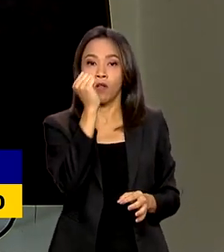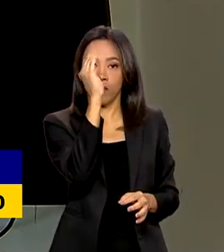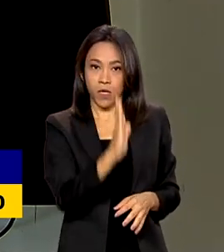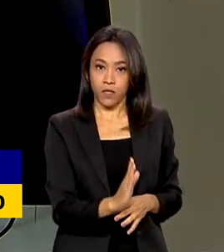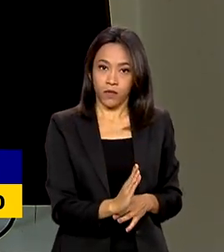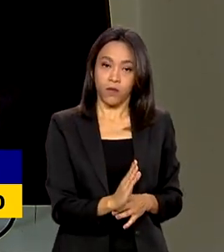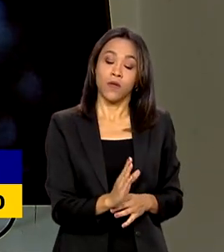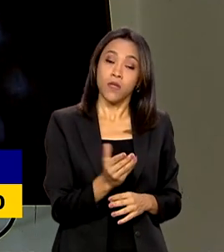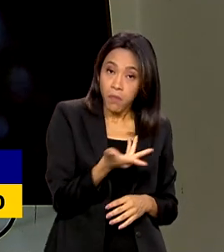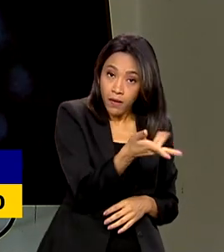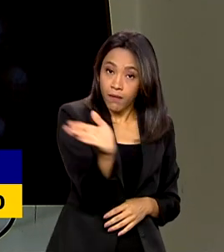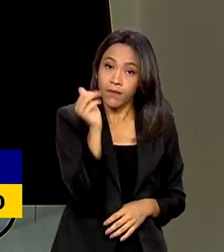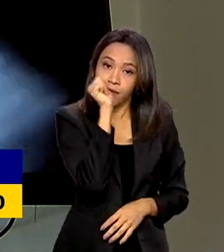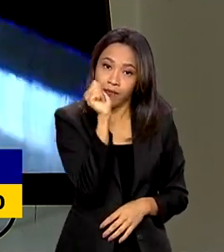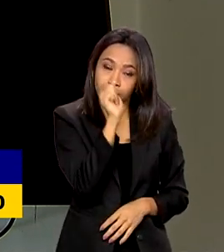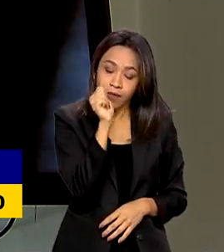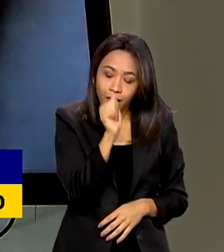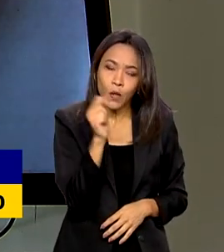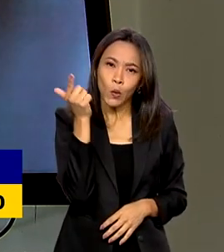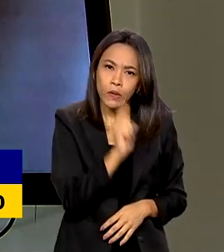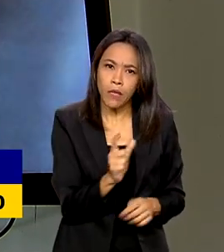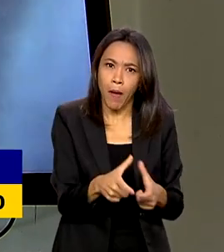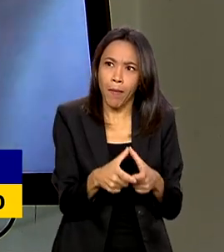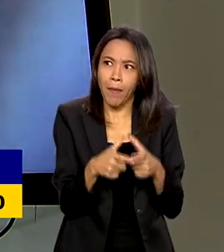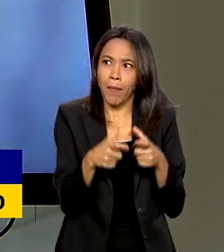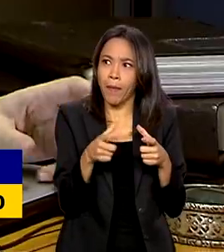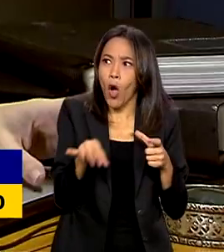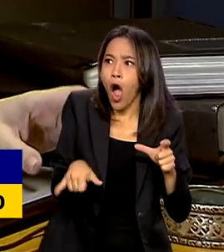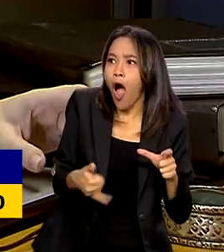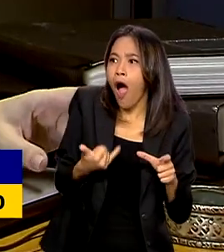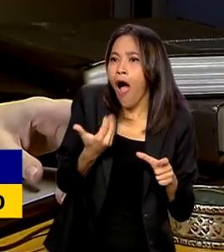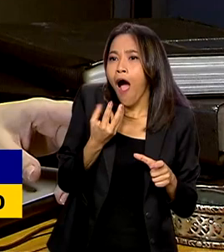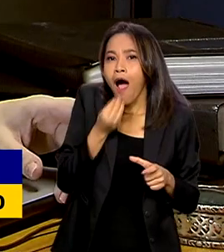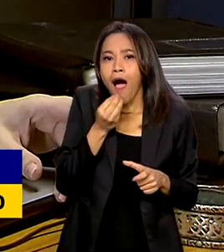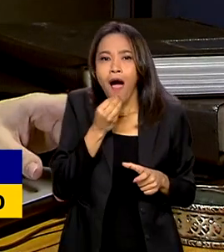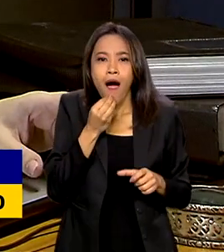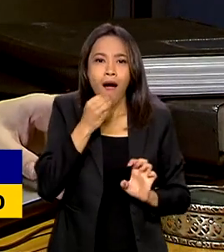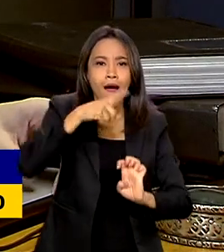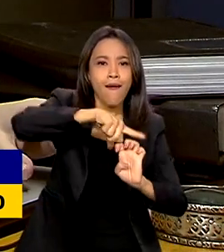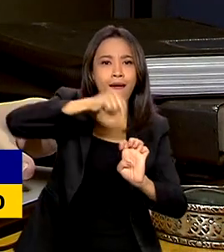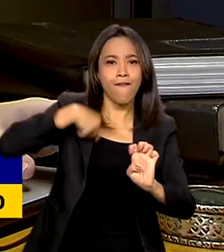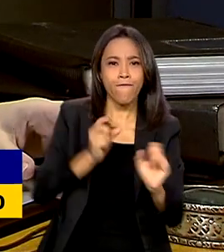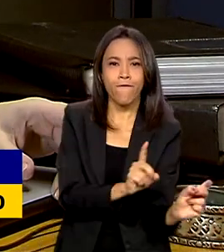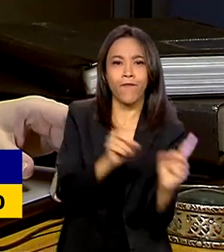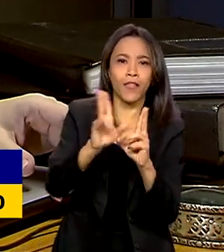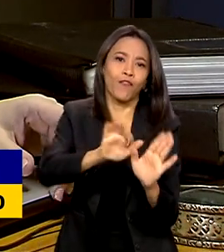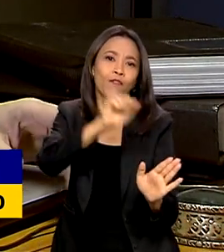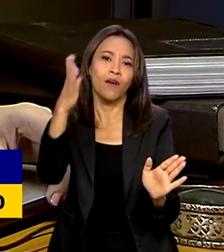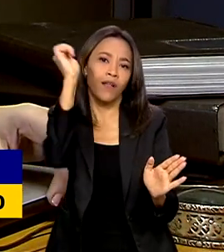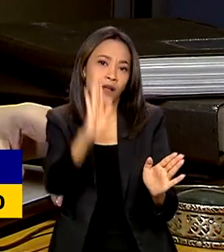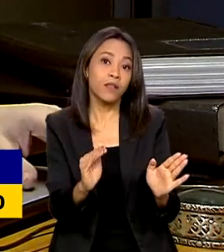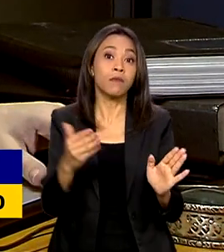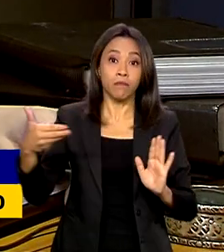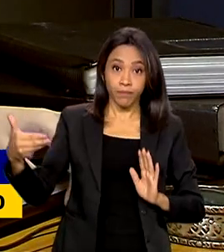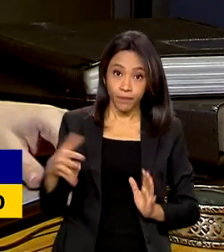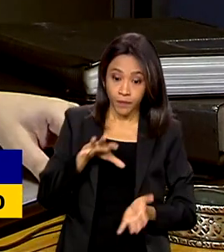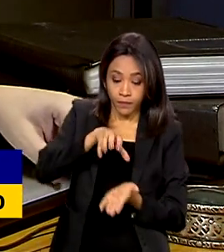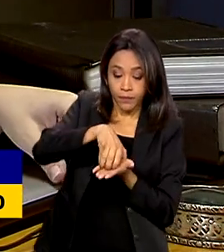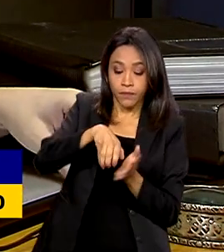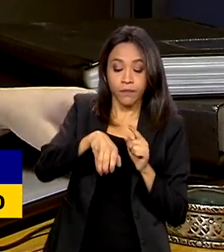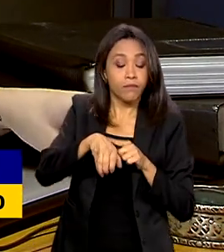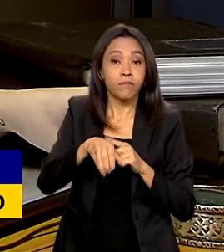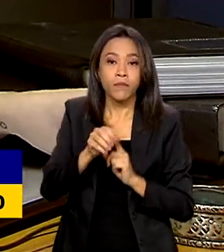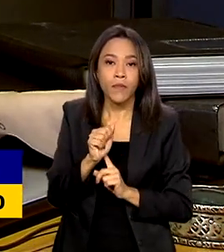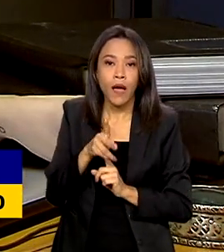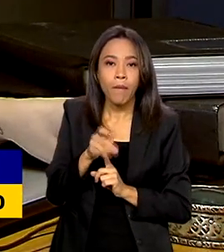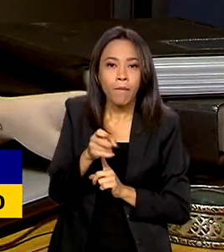empreendedoras ganhem cada vez mais oportunidades de vender para o exterior, a Apex Brasil criou um programa